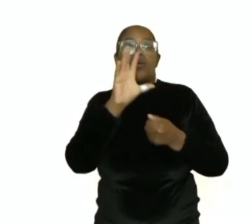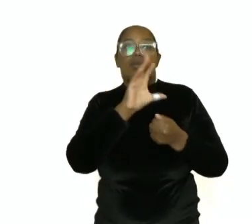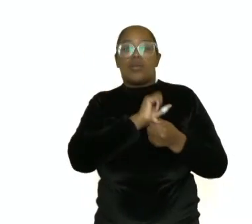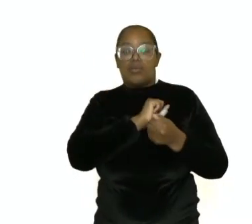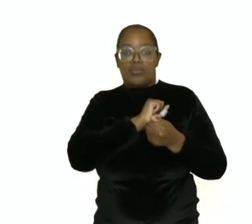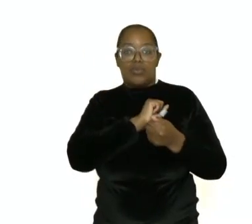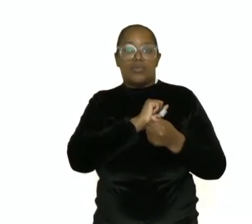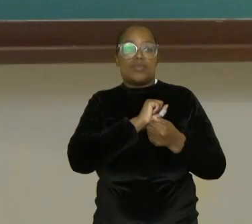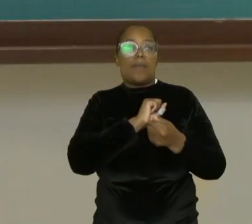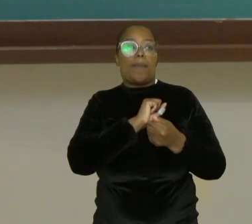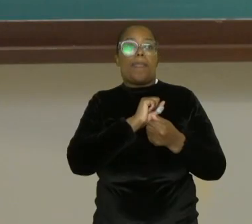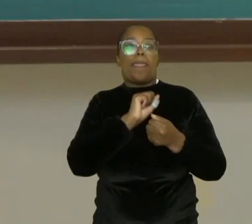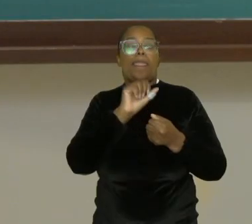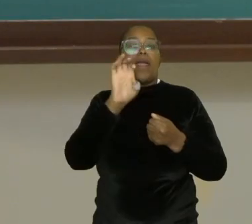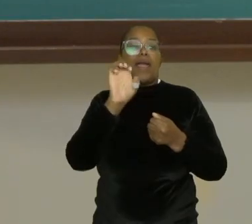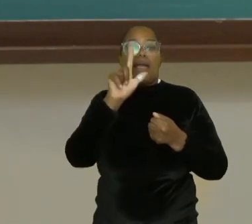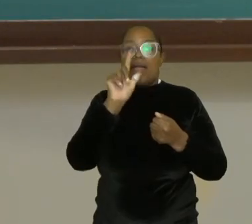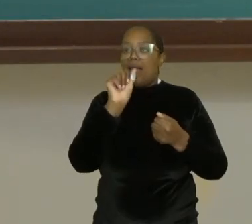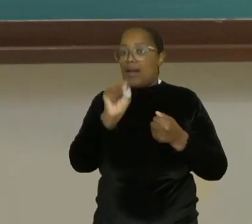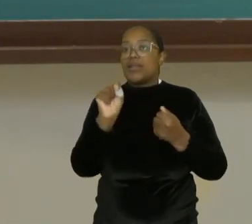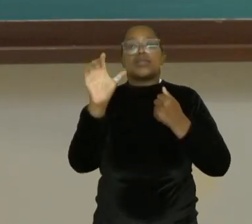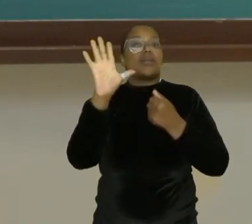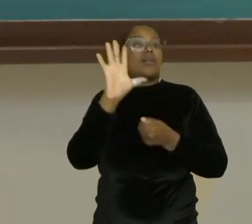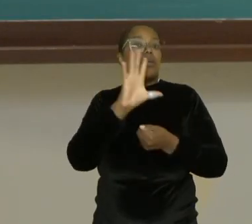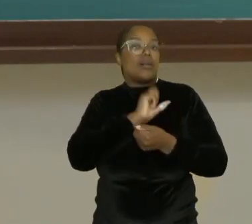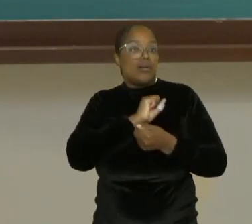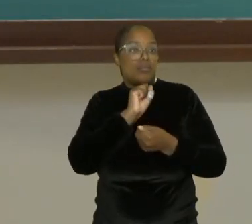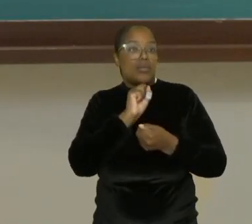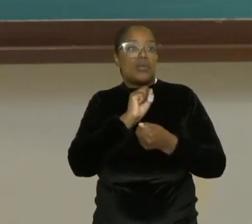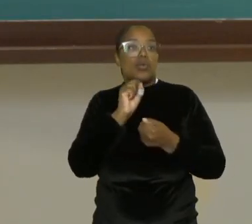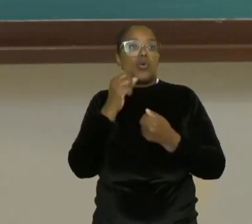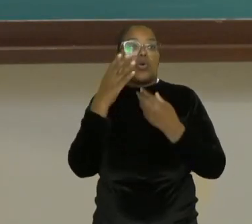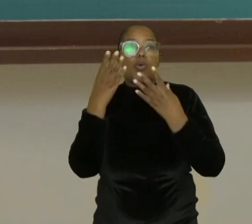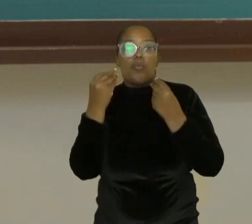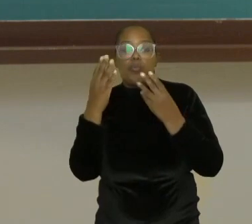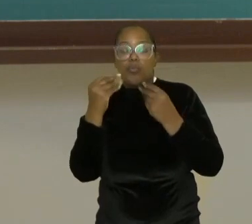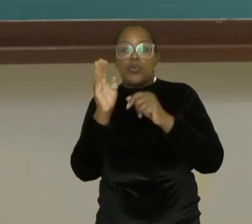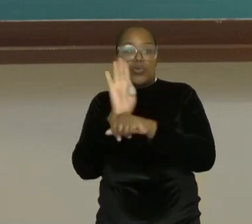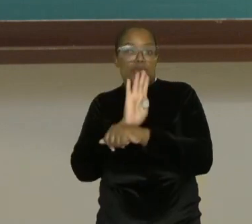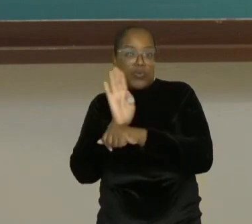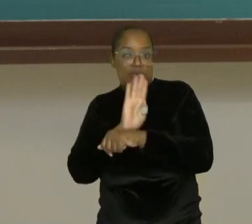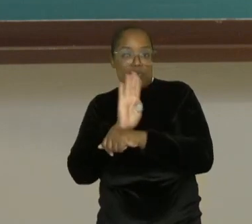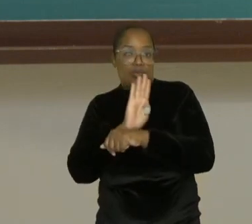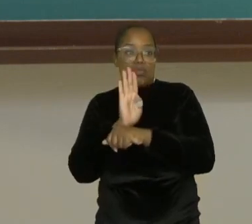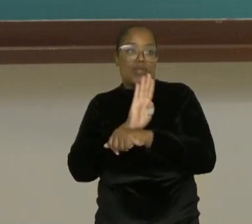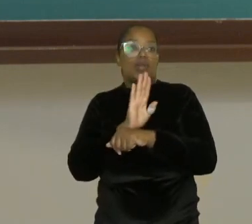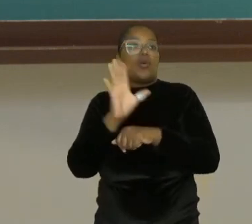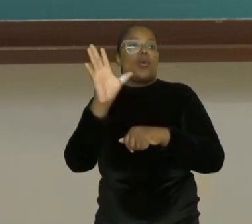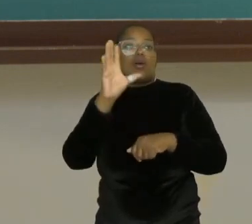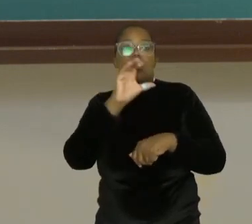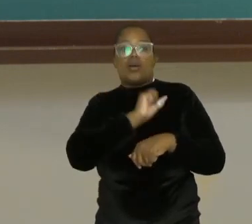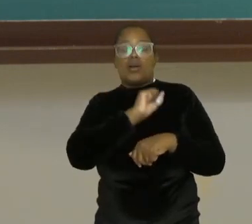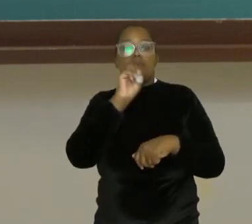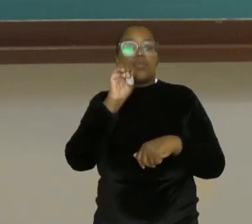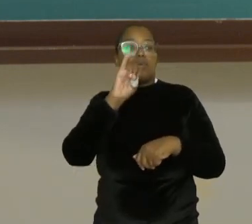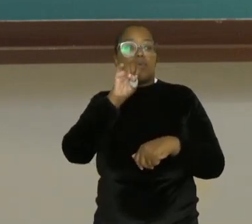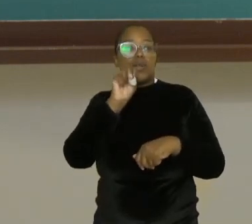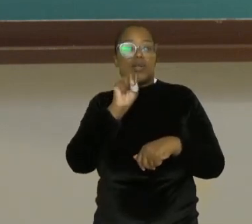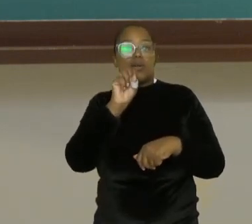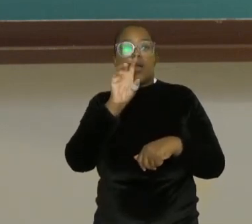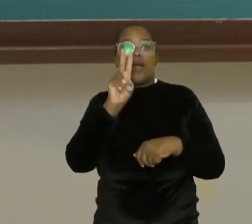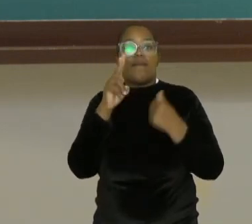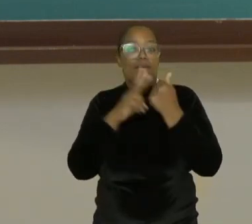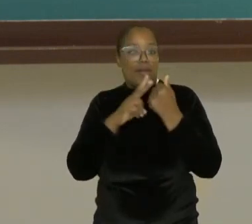se o sujeito está no plural, o verbo amam concorda com o sujeito que está no plural. O cristal e o